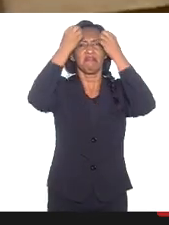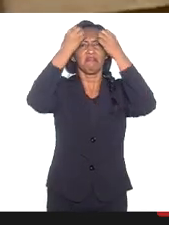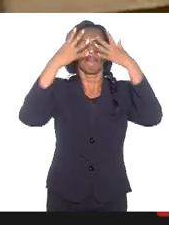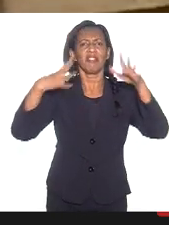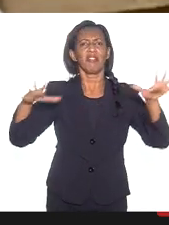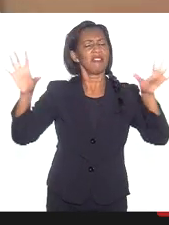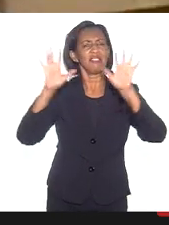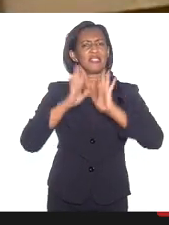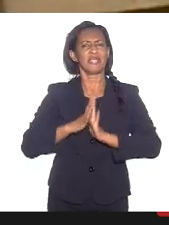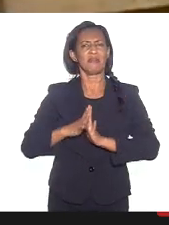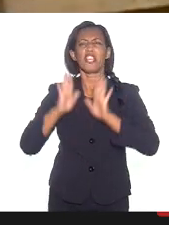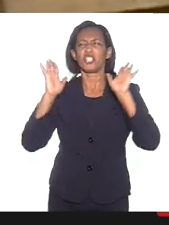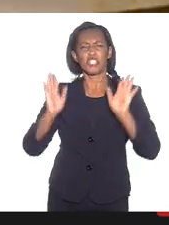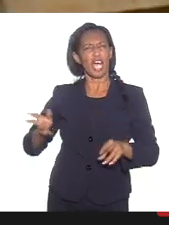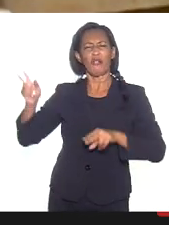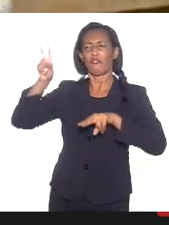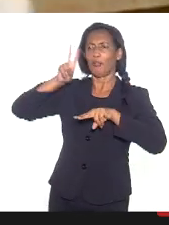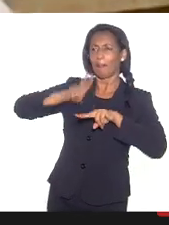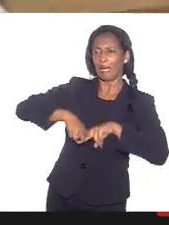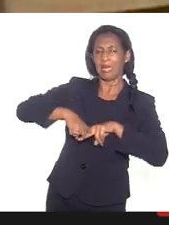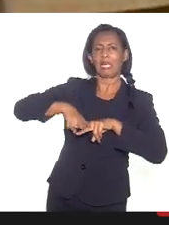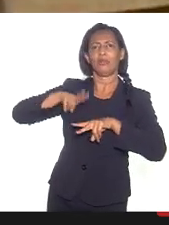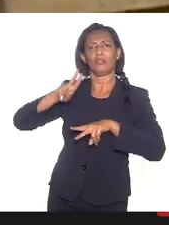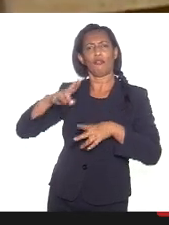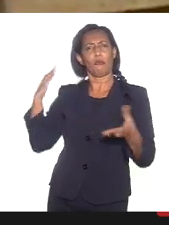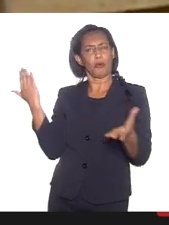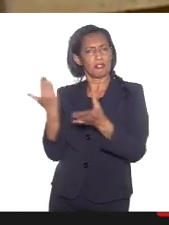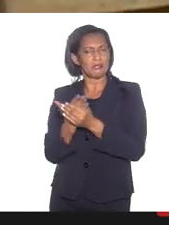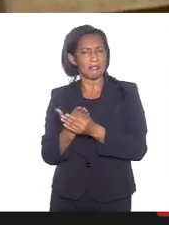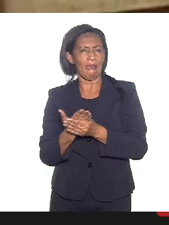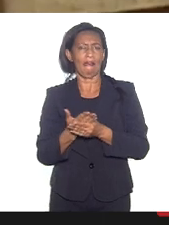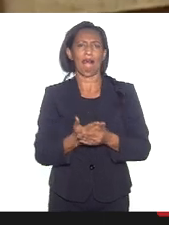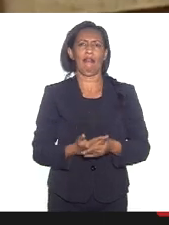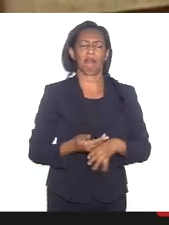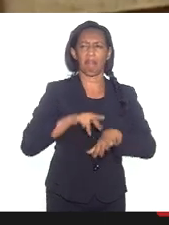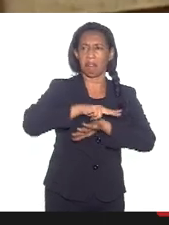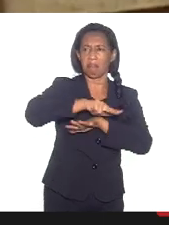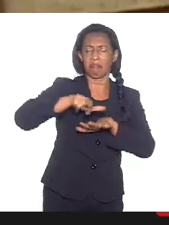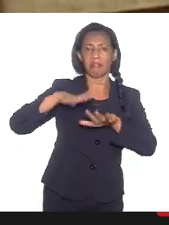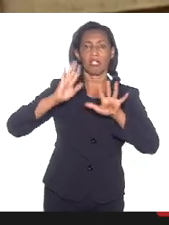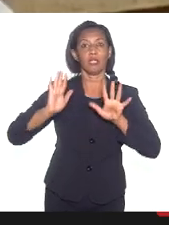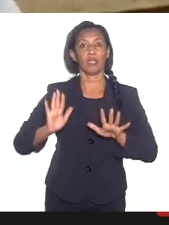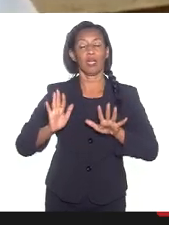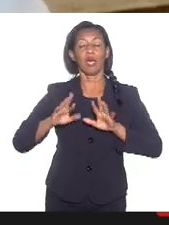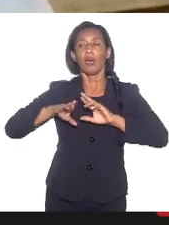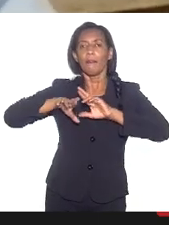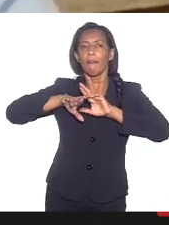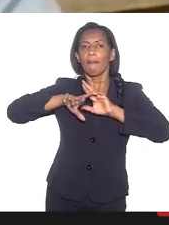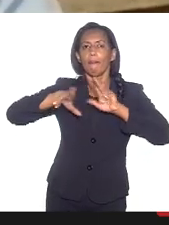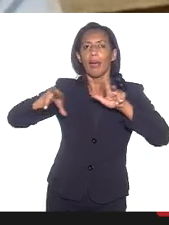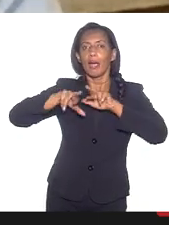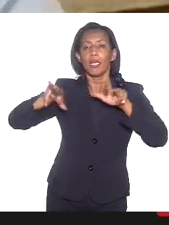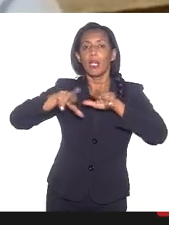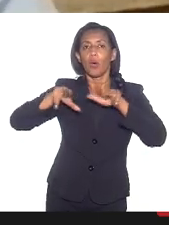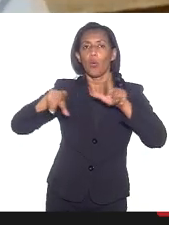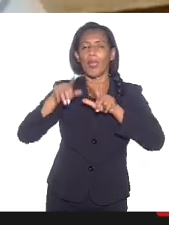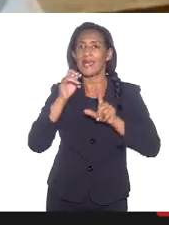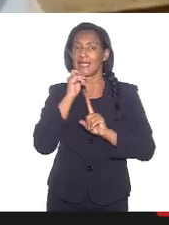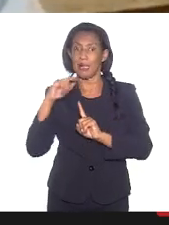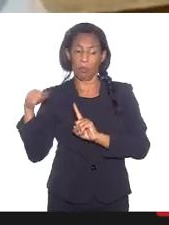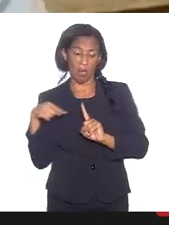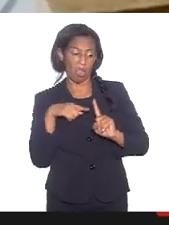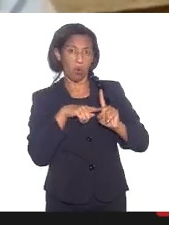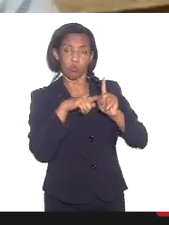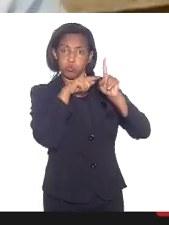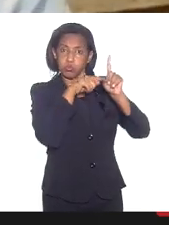destrambelhado, já foi preso, já foi processado, já foi isso, etc. Mas não é apenas, o caso do Piraninha é caso mais,